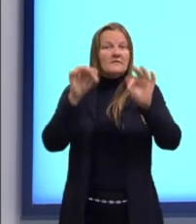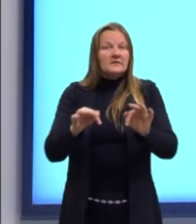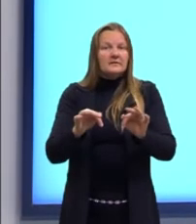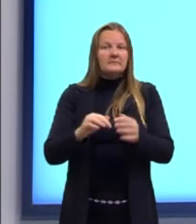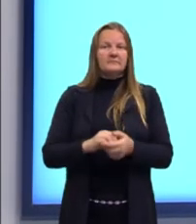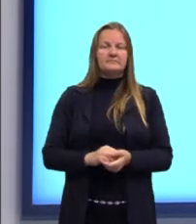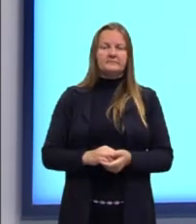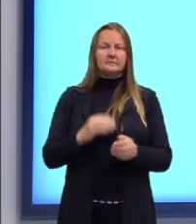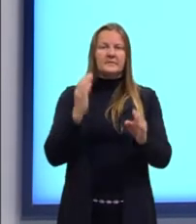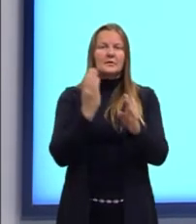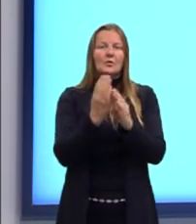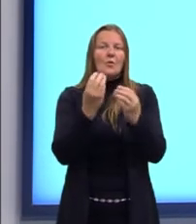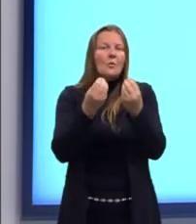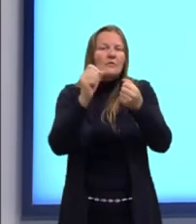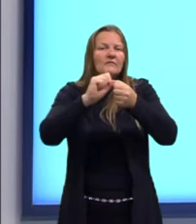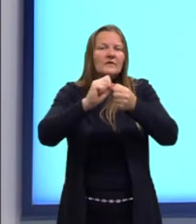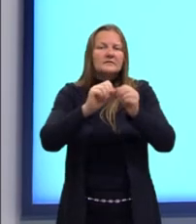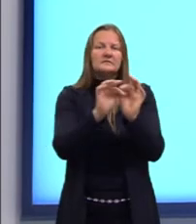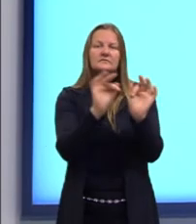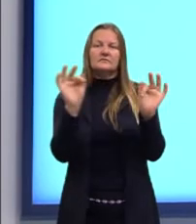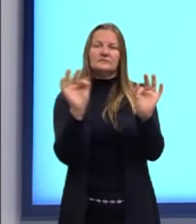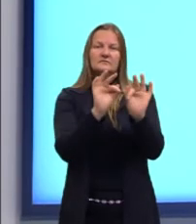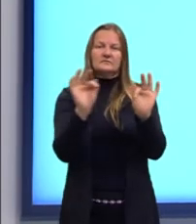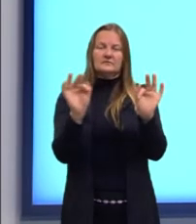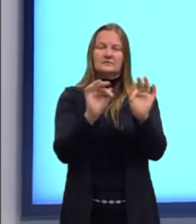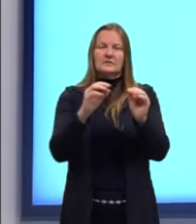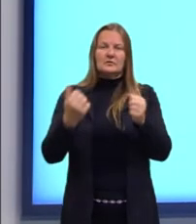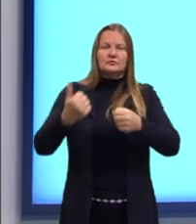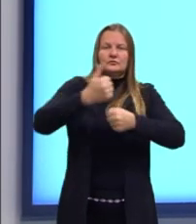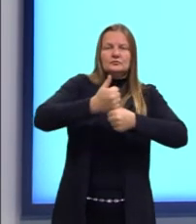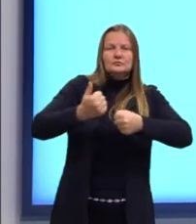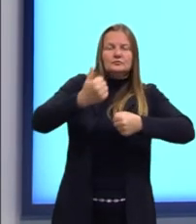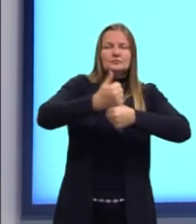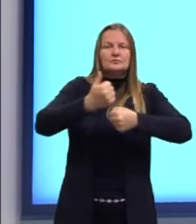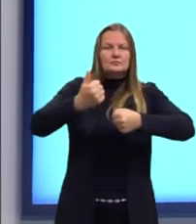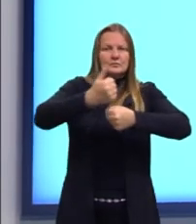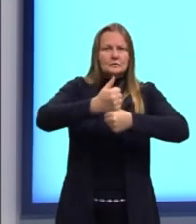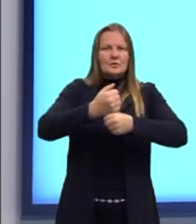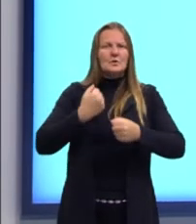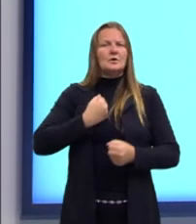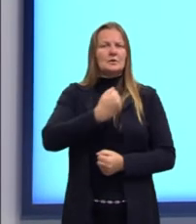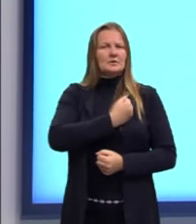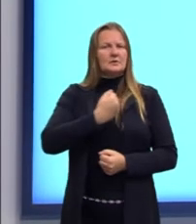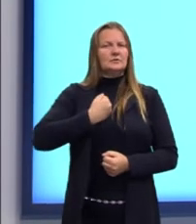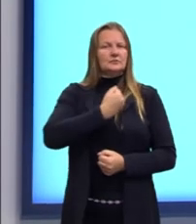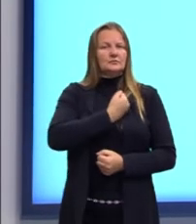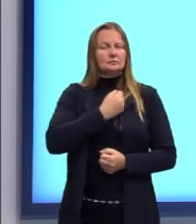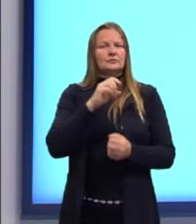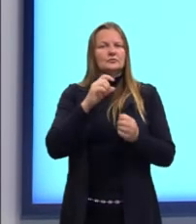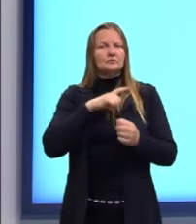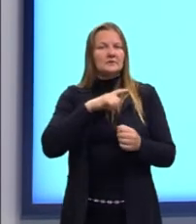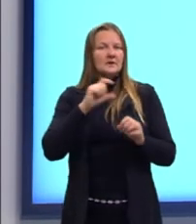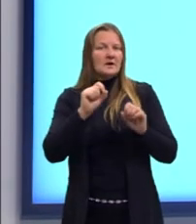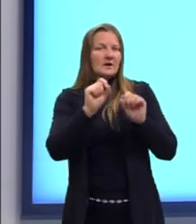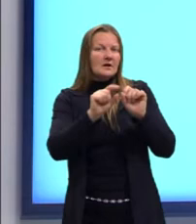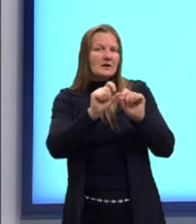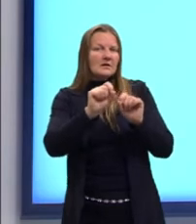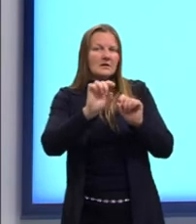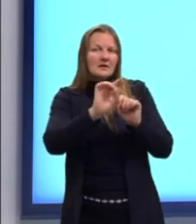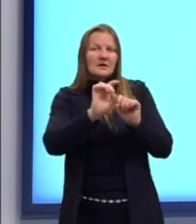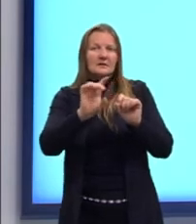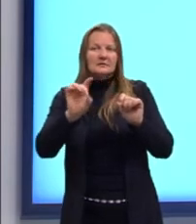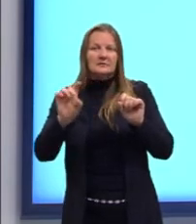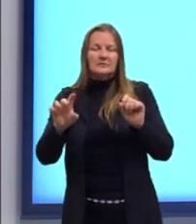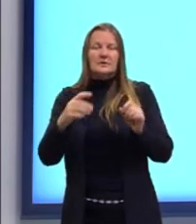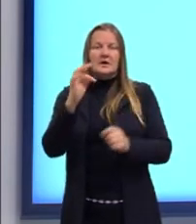Nós vamos pegar a nossa fórmula, então, e nós vamos substituir pelos valores numéricos que nós temos. Porque a gente sabe que